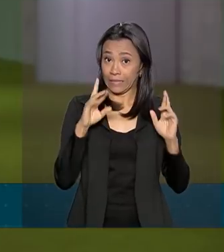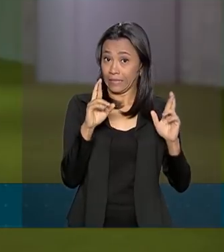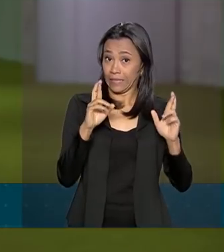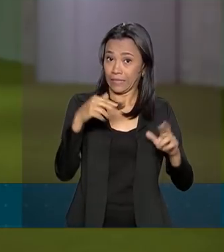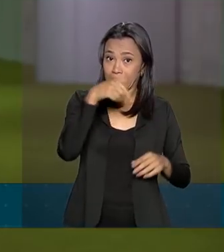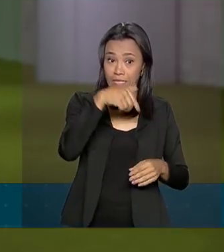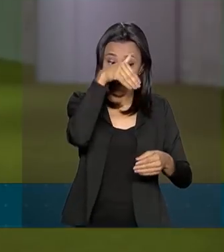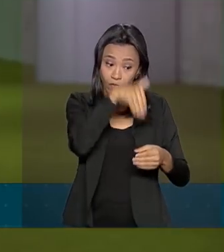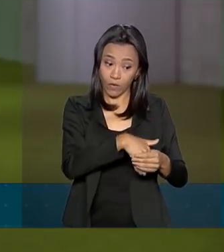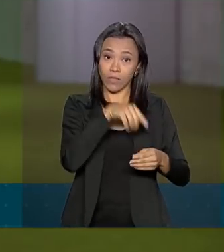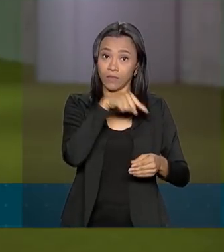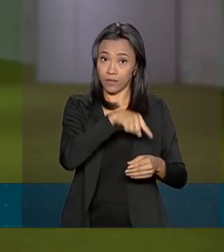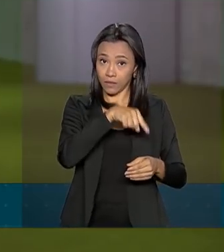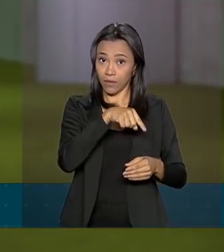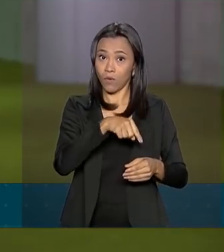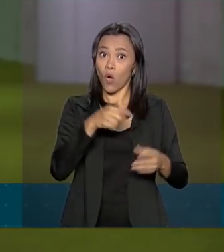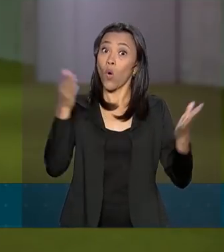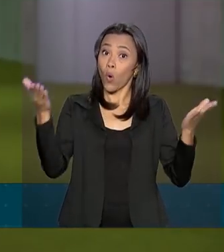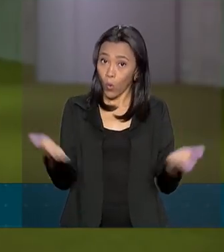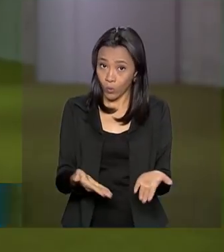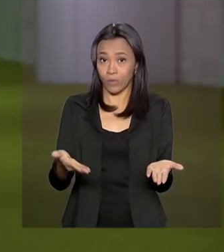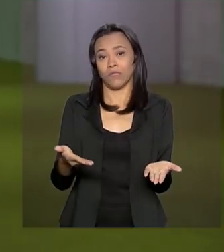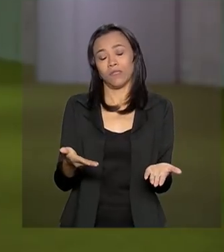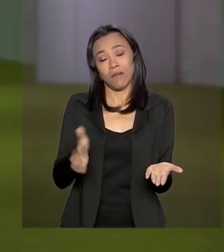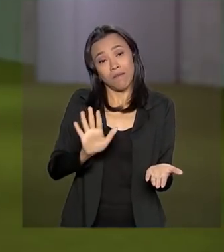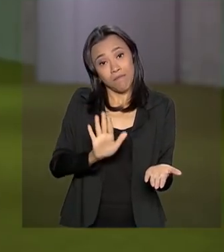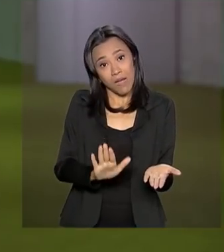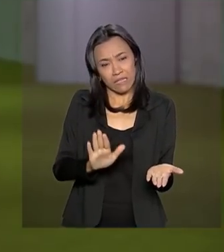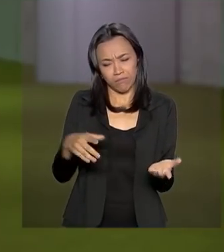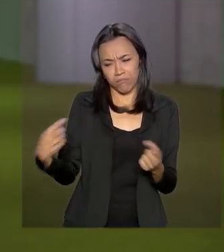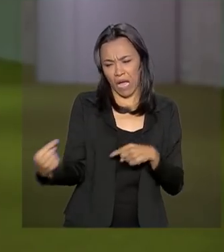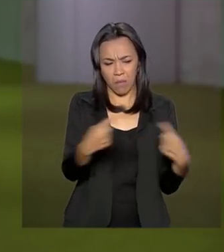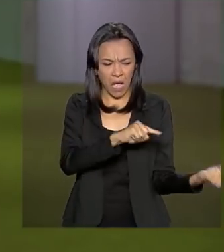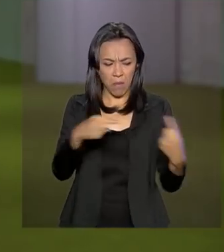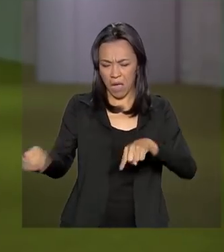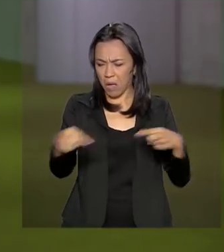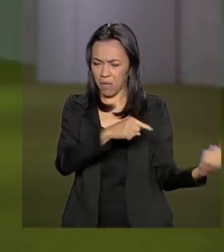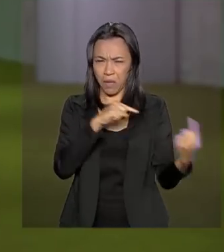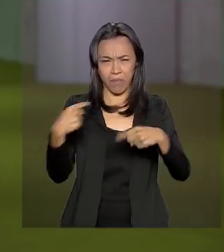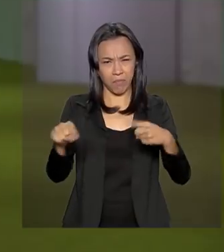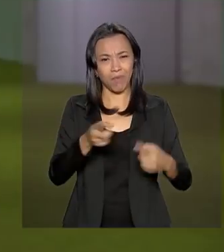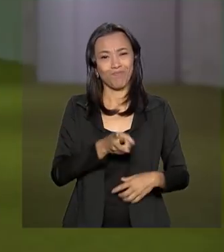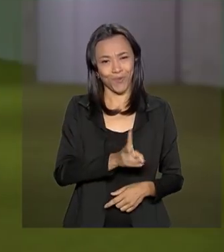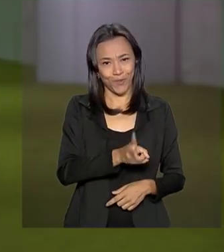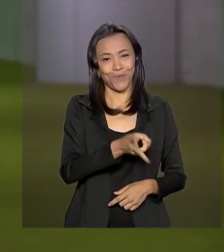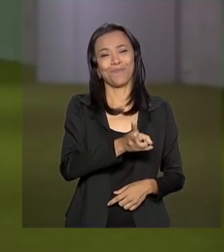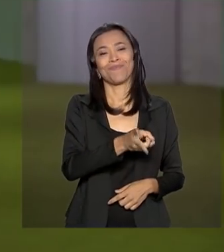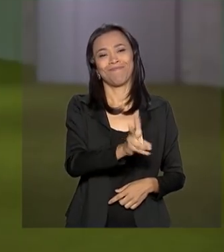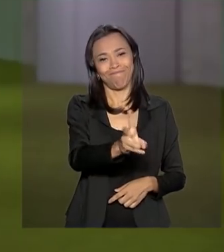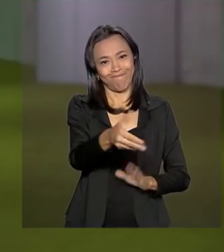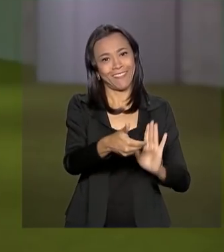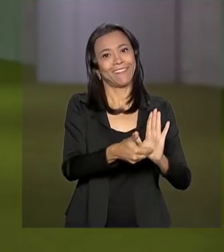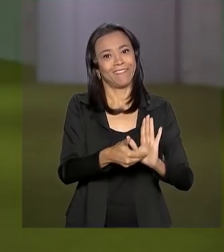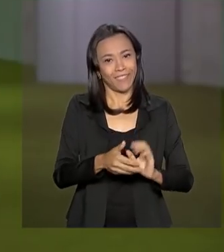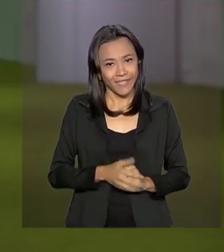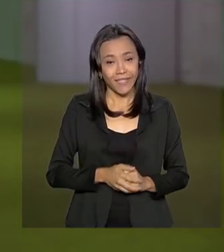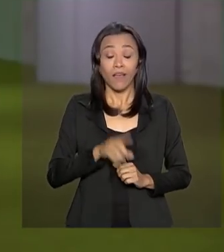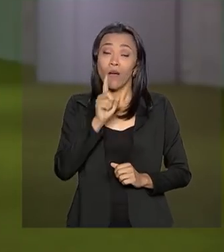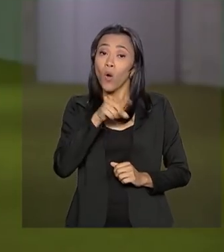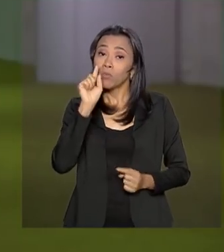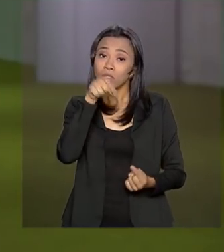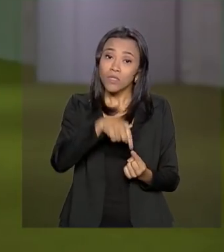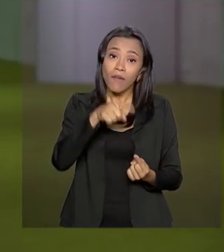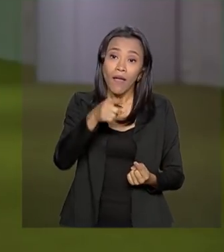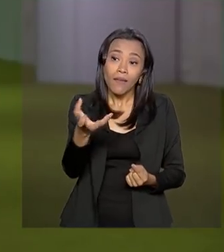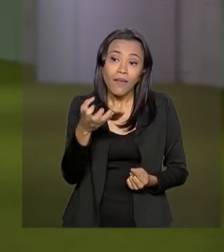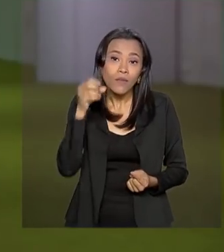que essa votação realmente aconteça hoje, mas o embate continua aqui na Câmara. A intenção dos governistas é concluir esse